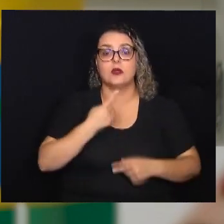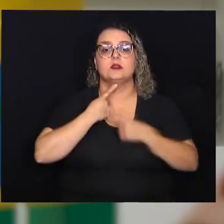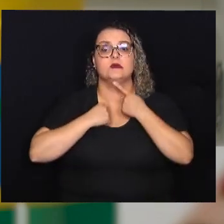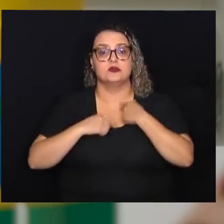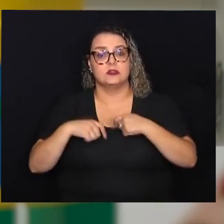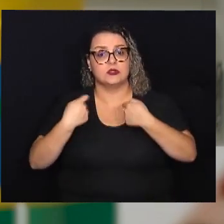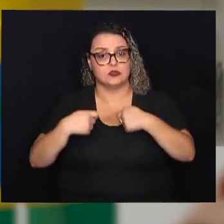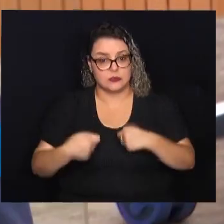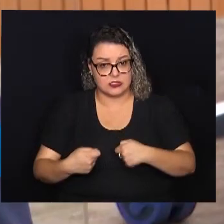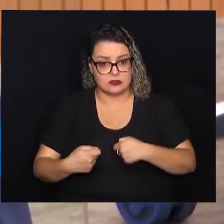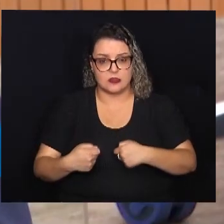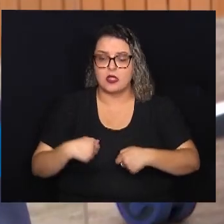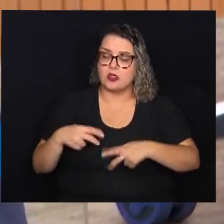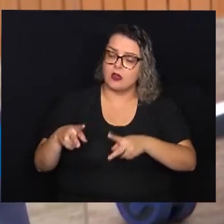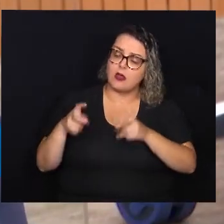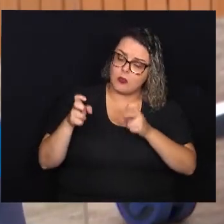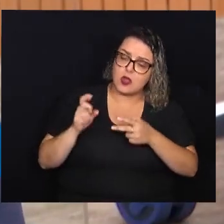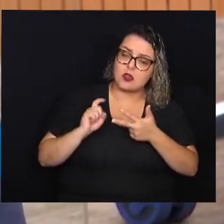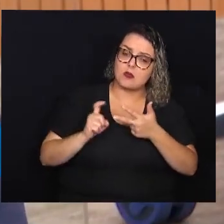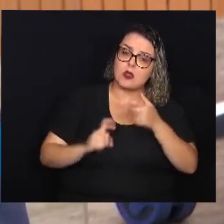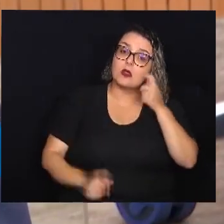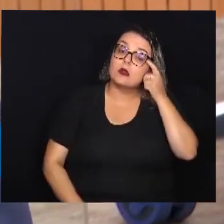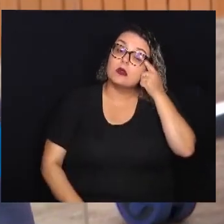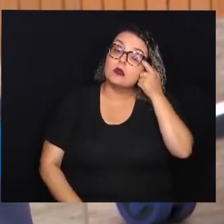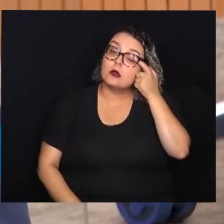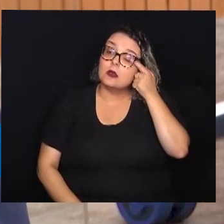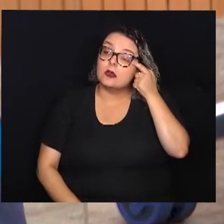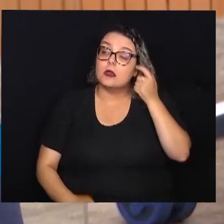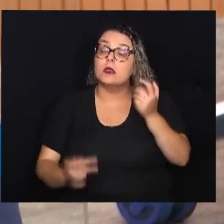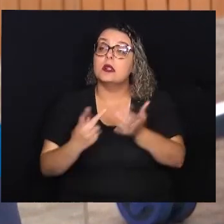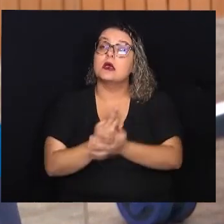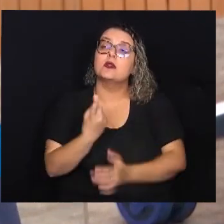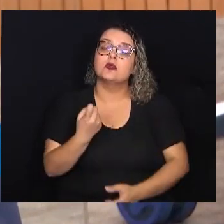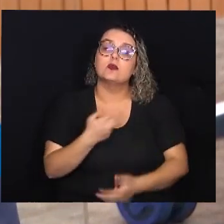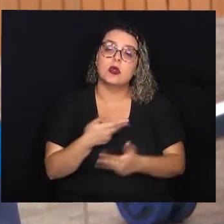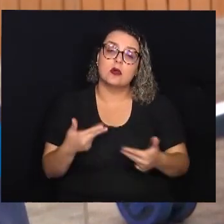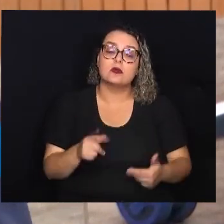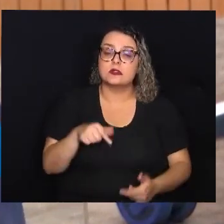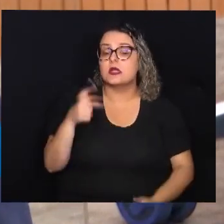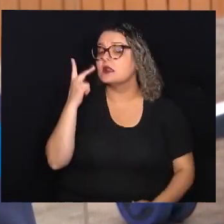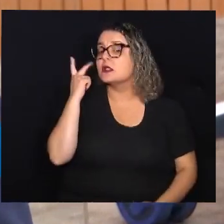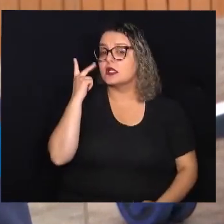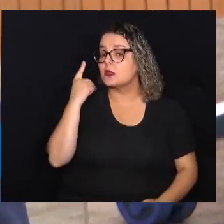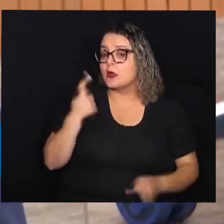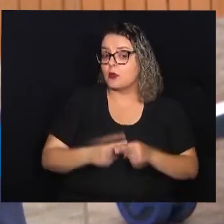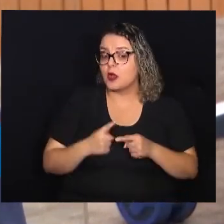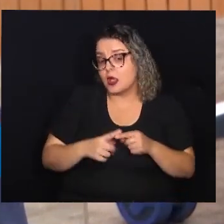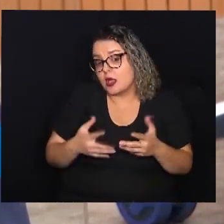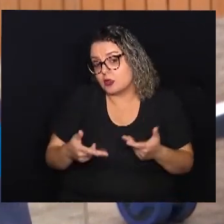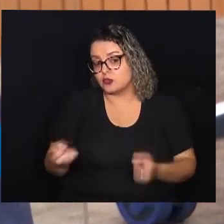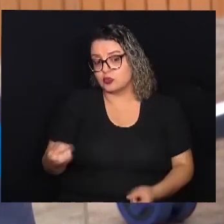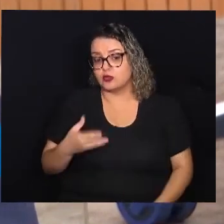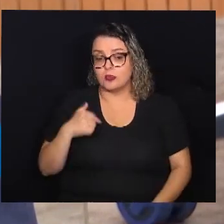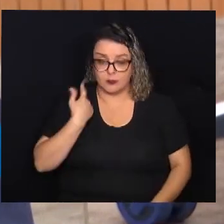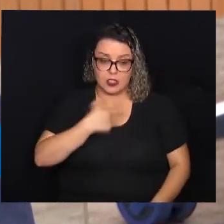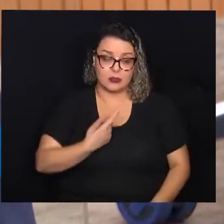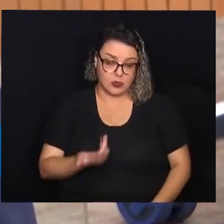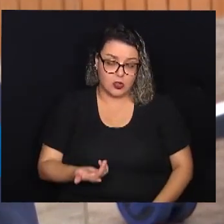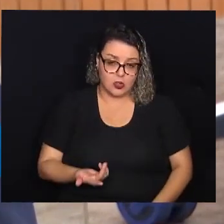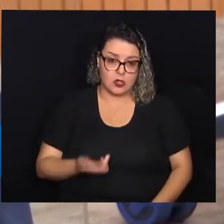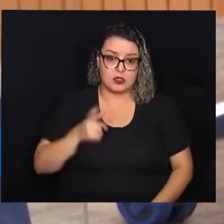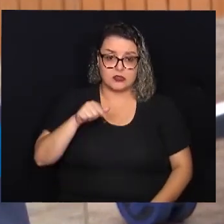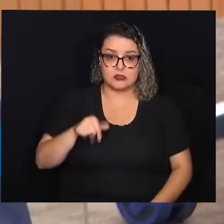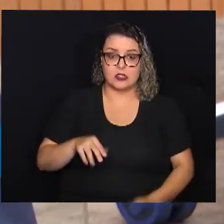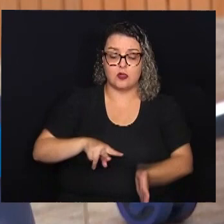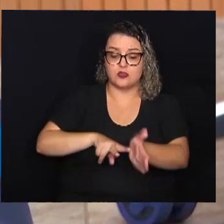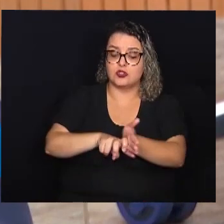necessidades. Eu percebi que o Executivo peca numa questão, e isso é natural, até porque é tudo novo para a gente,